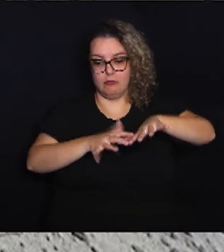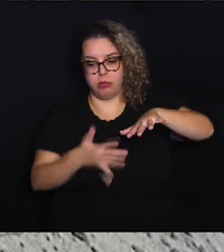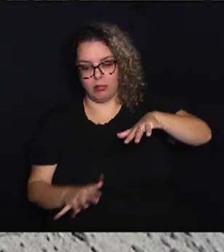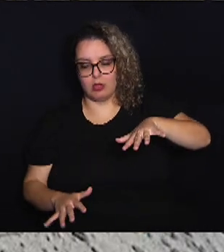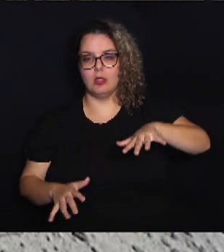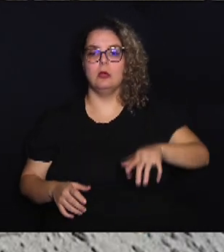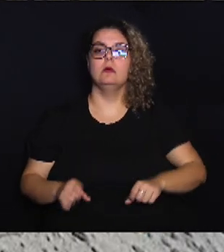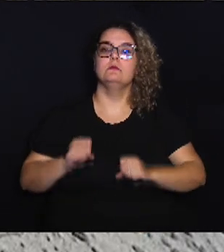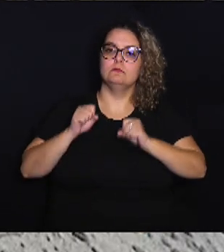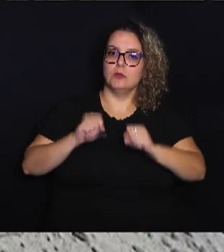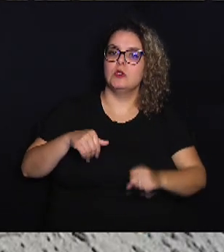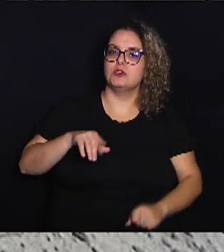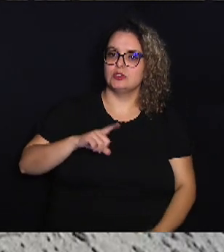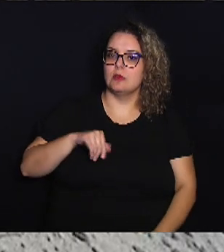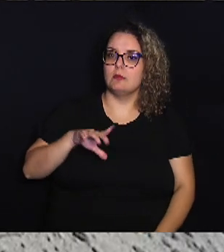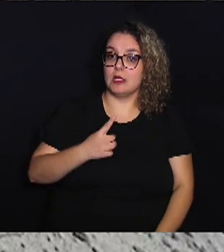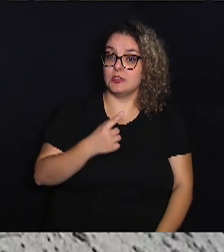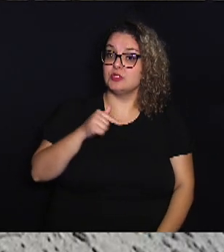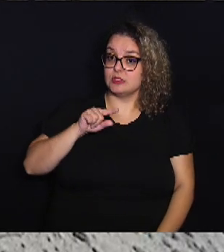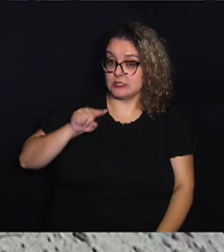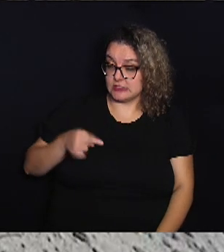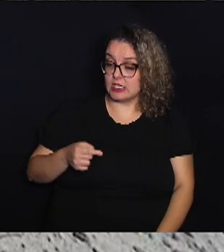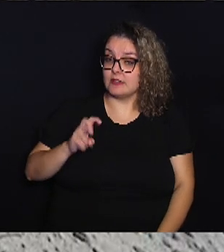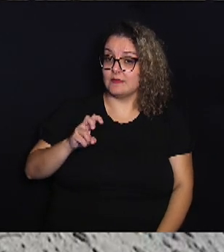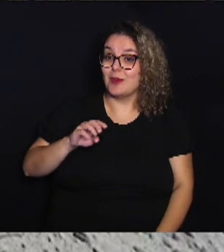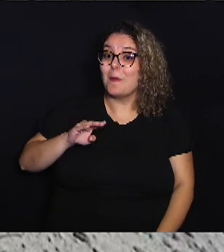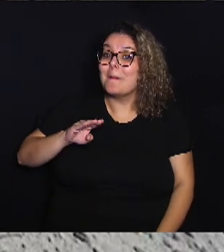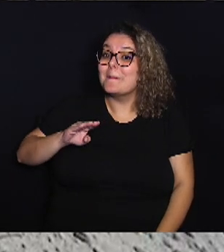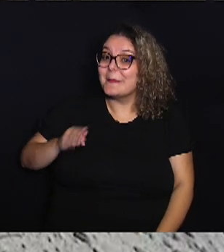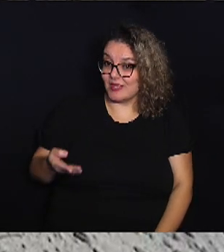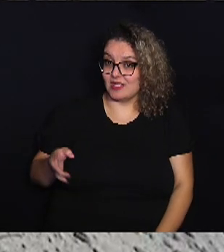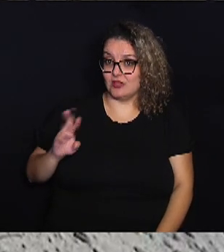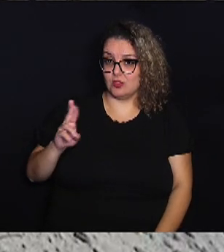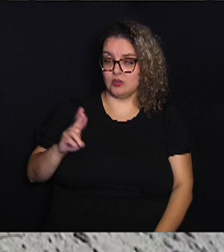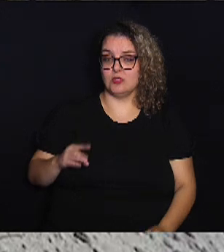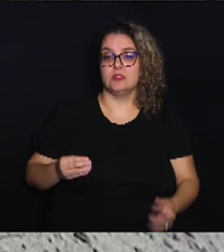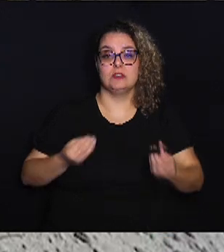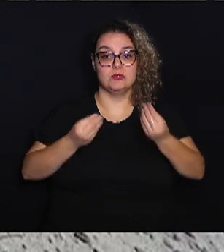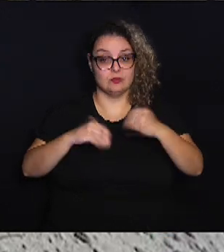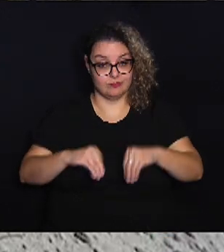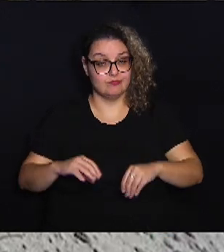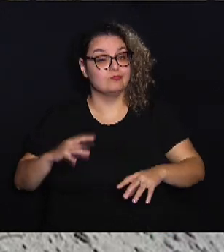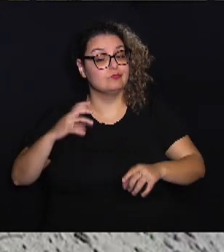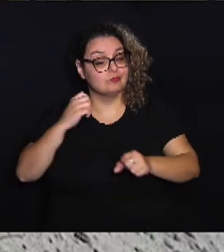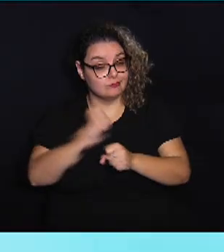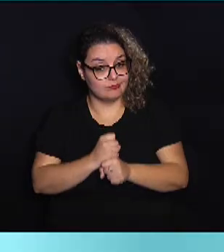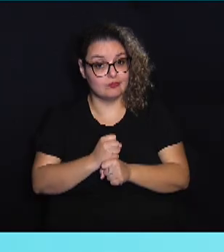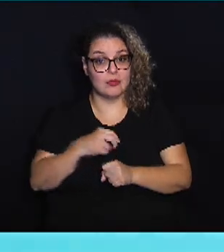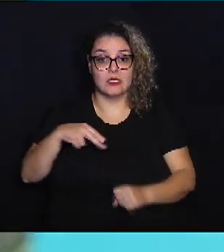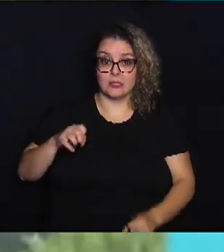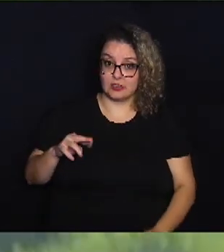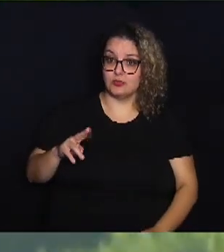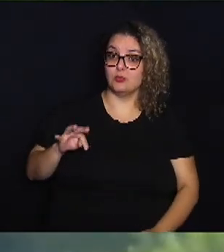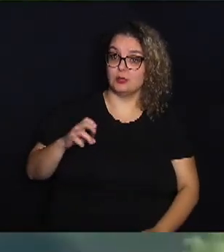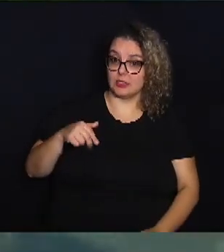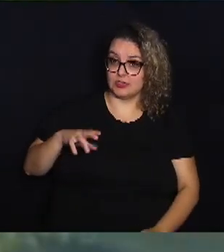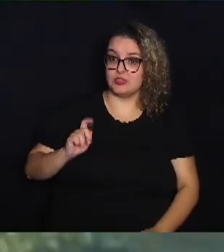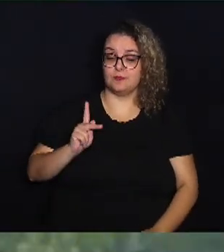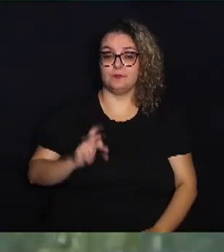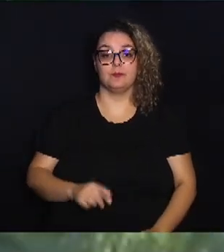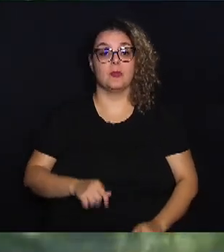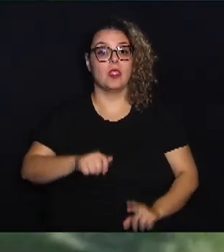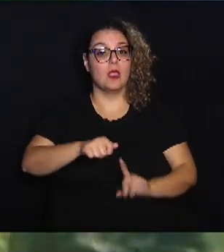causar mais de 17,5 bilhões de reais em danos cumulativos em Nantucket. Em maio de